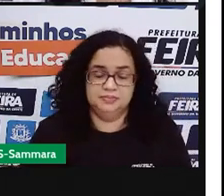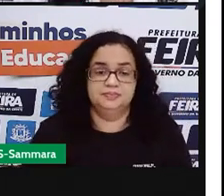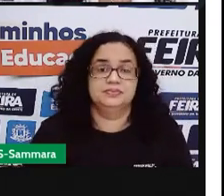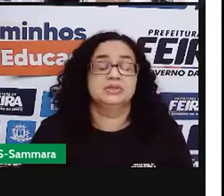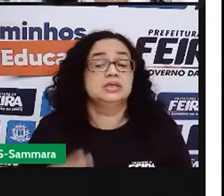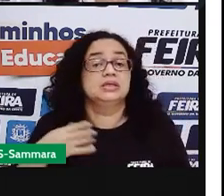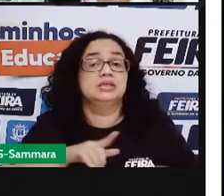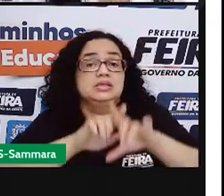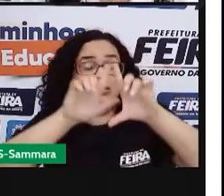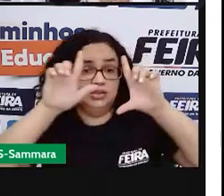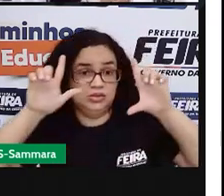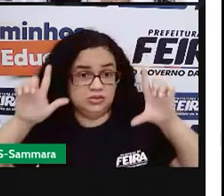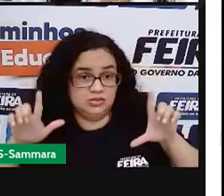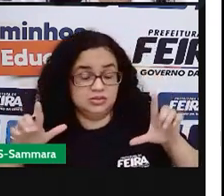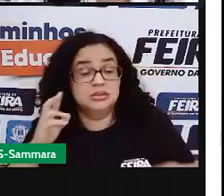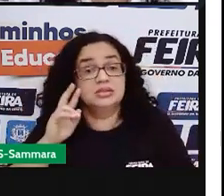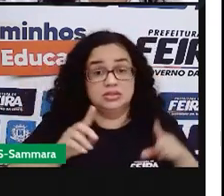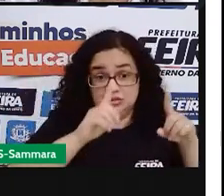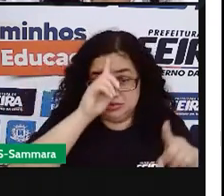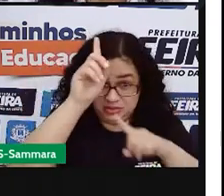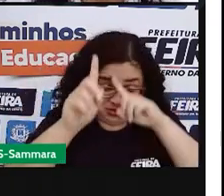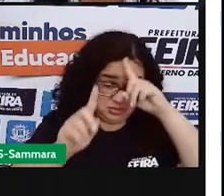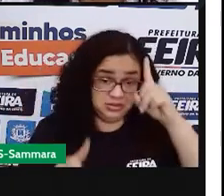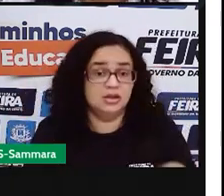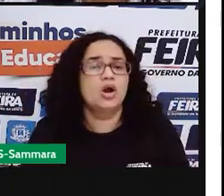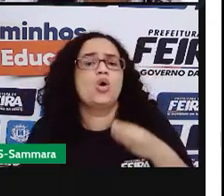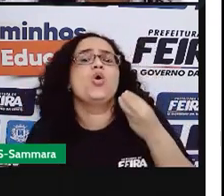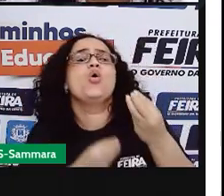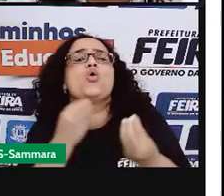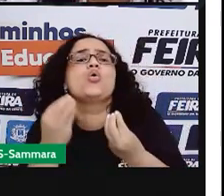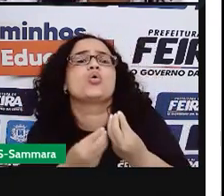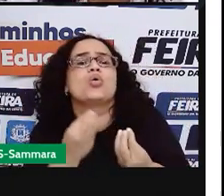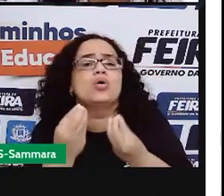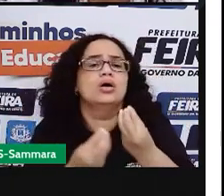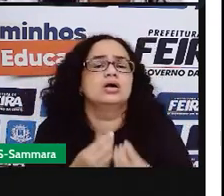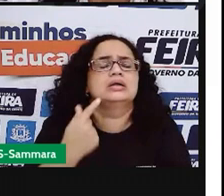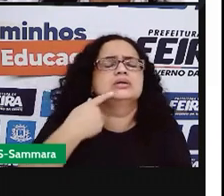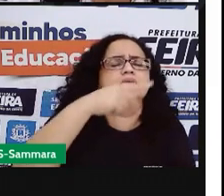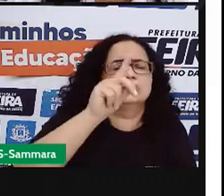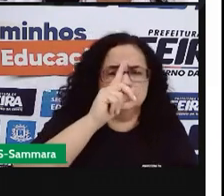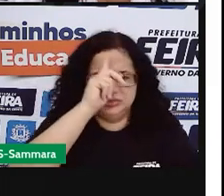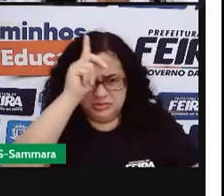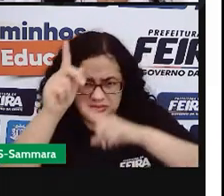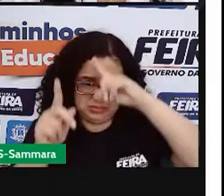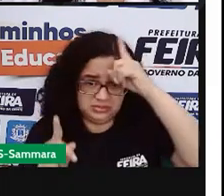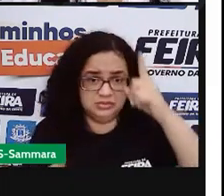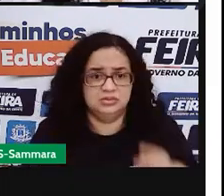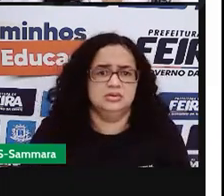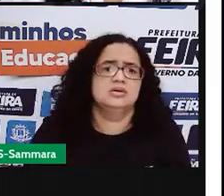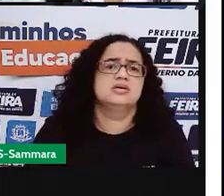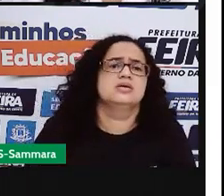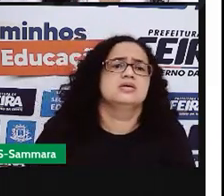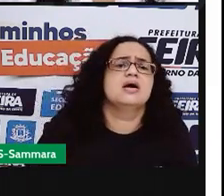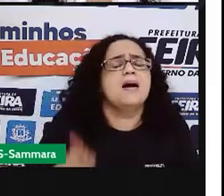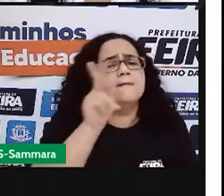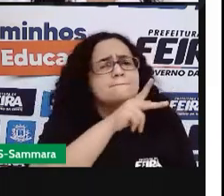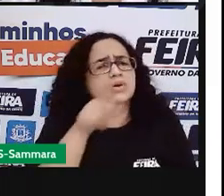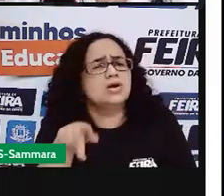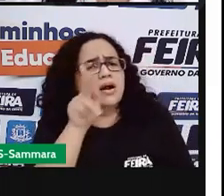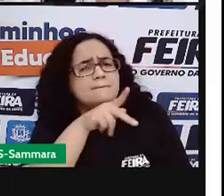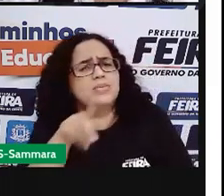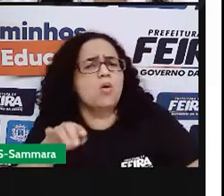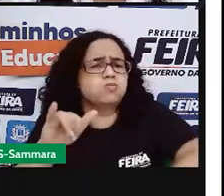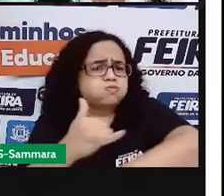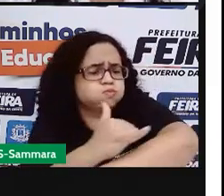Esse foi o cartaz que eu criei. Como será o cartaz que você vai criar? Pró, por que a senhora colocou